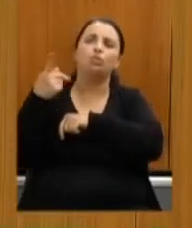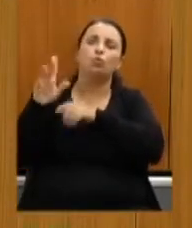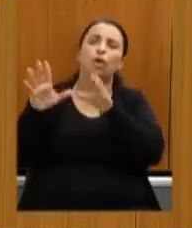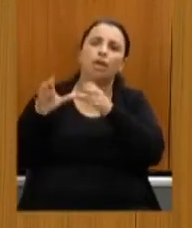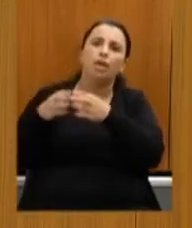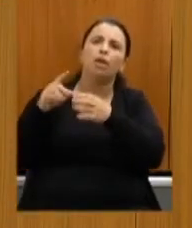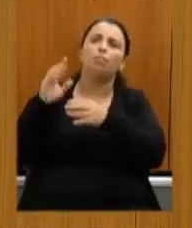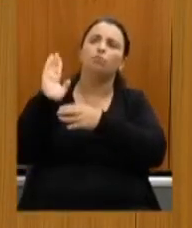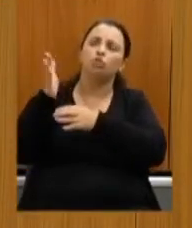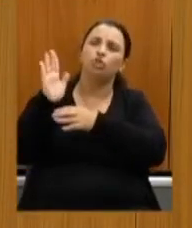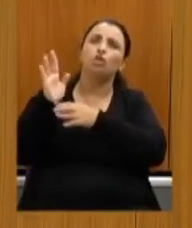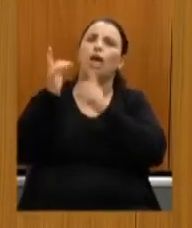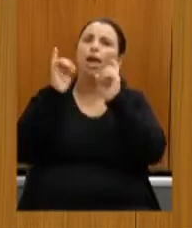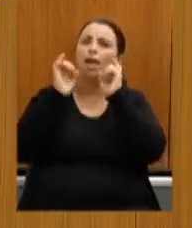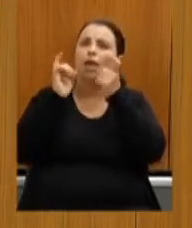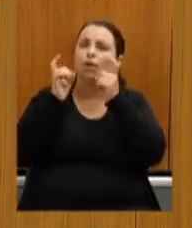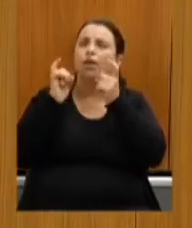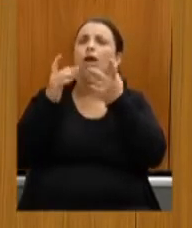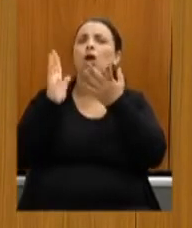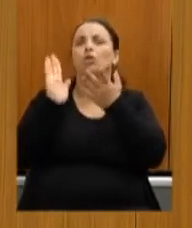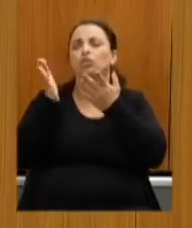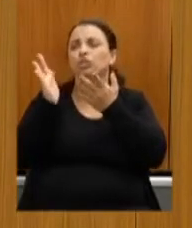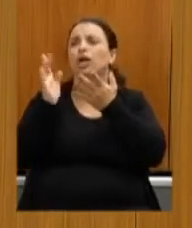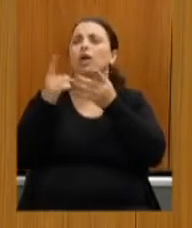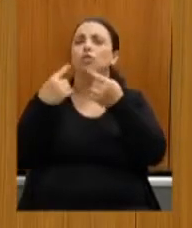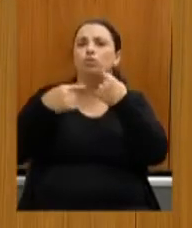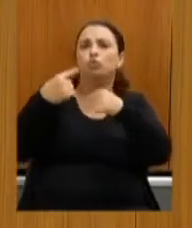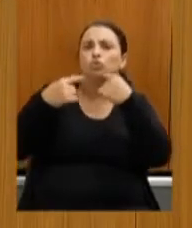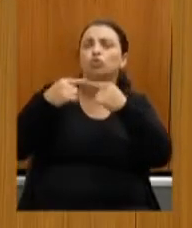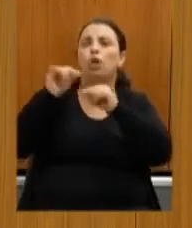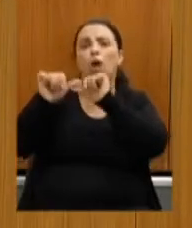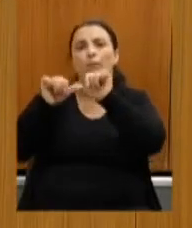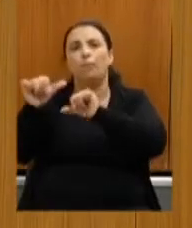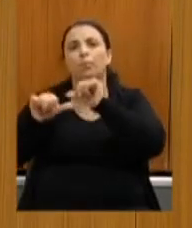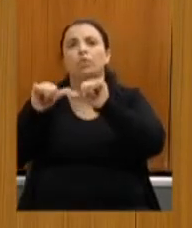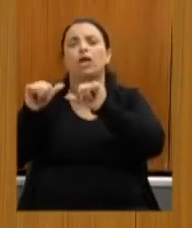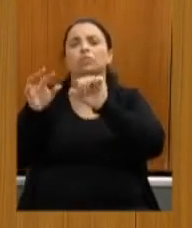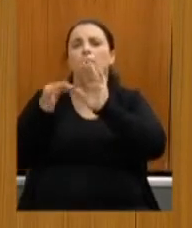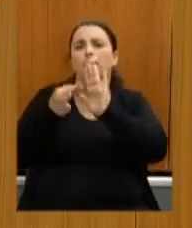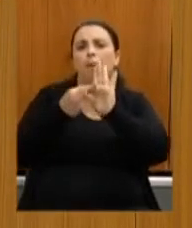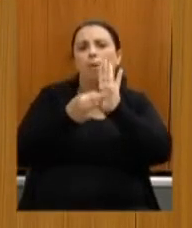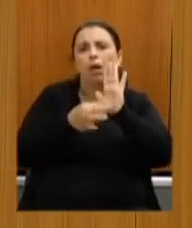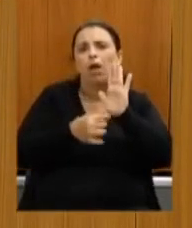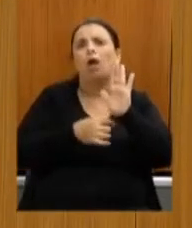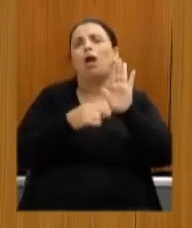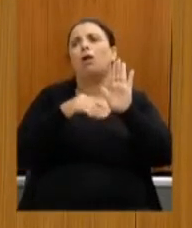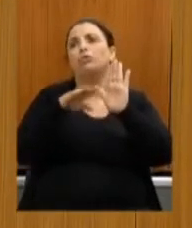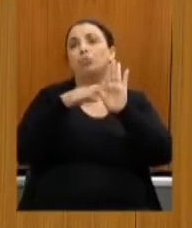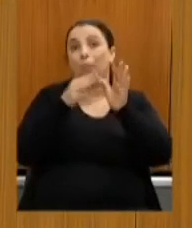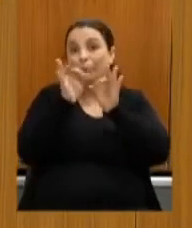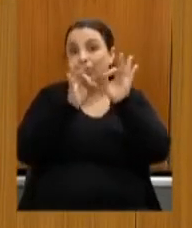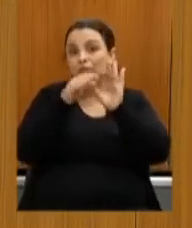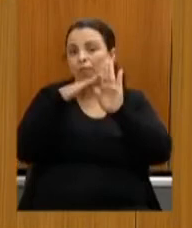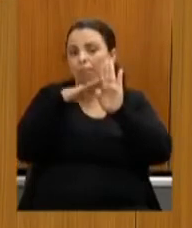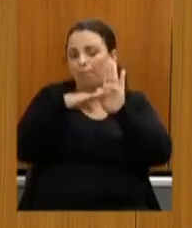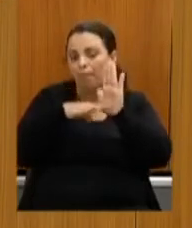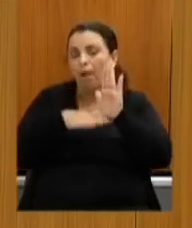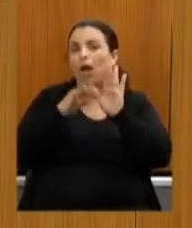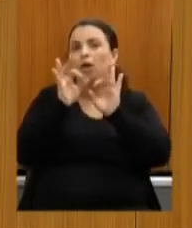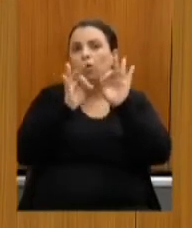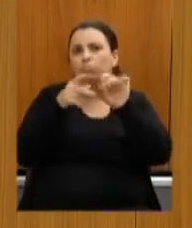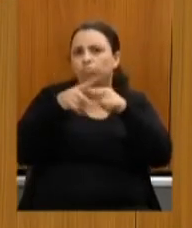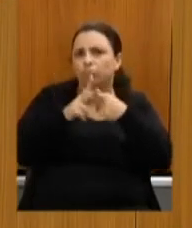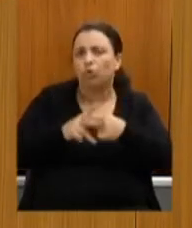discutimos sobre essas alterações decidimos que a melhor forma eu até tinha pedido o deputado Bosco para levar adiante depois nós